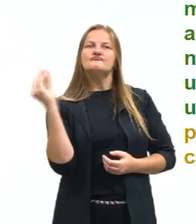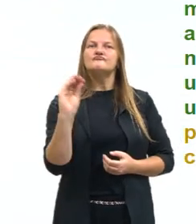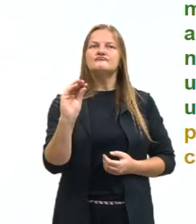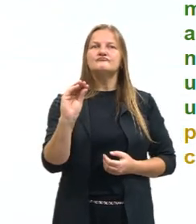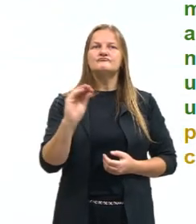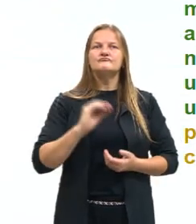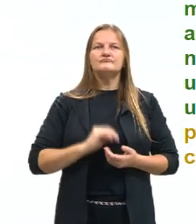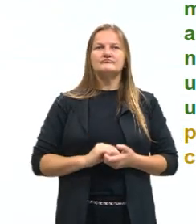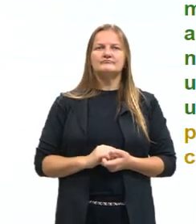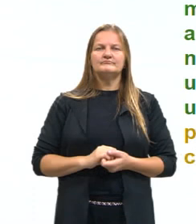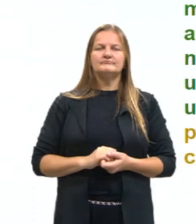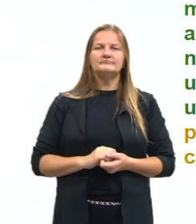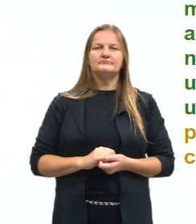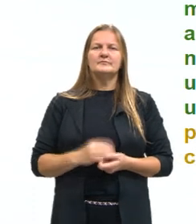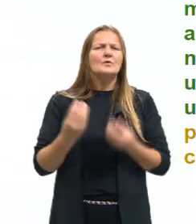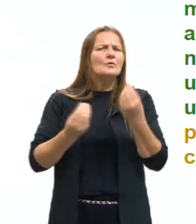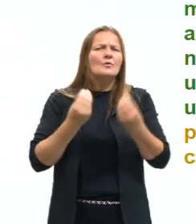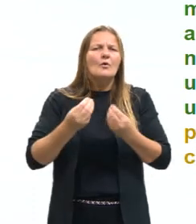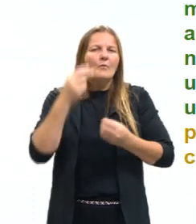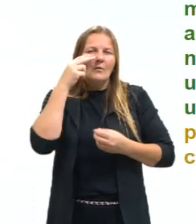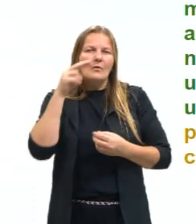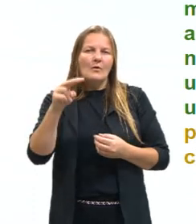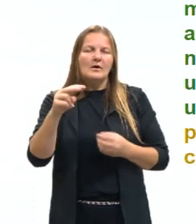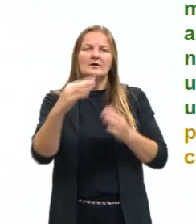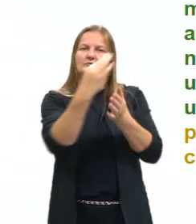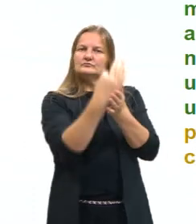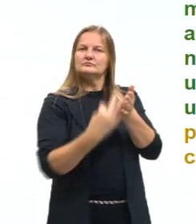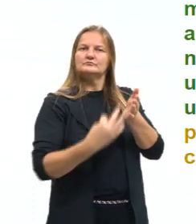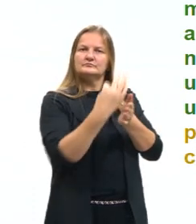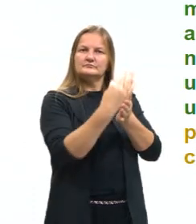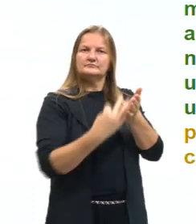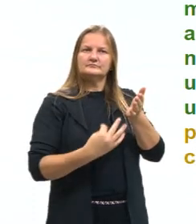E aí, como é que a gente olha para esse texto?